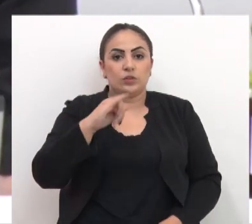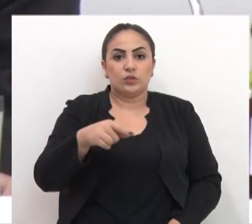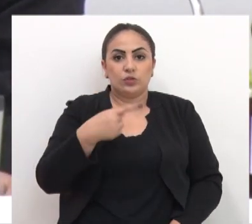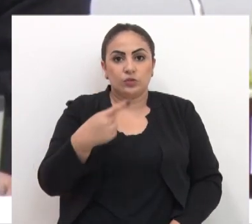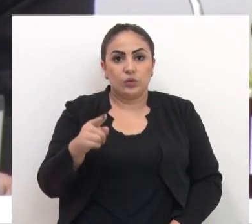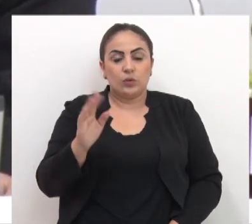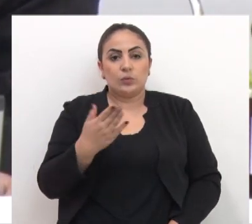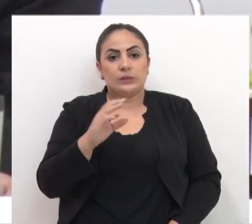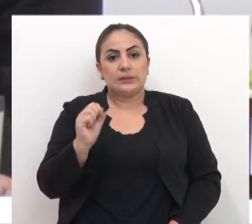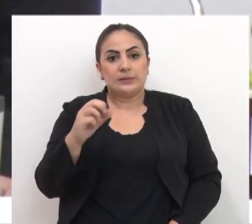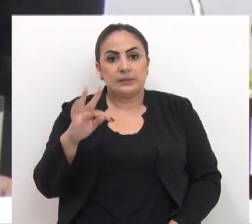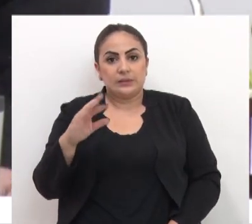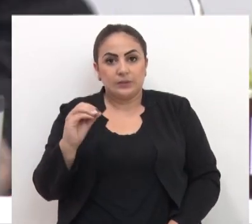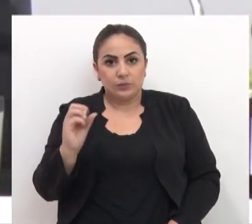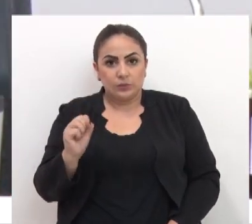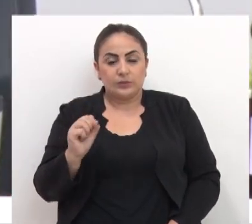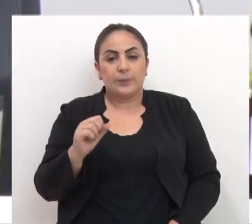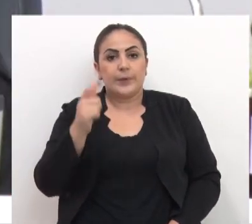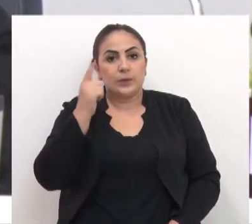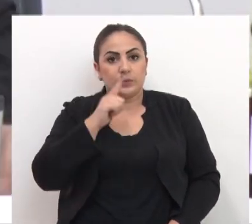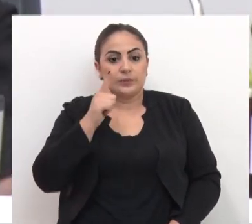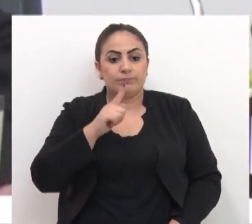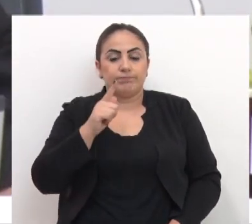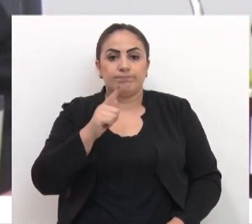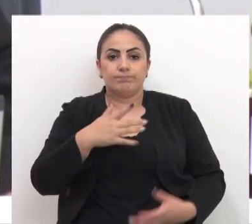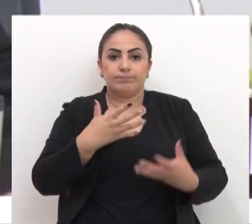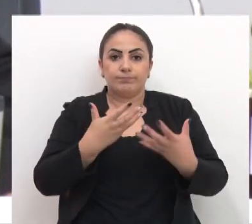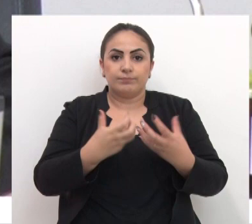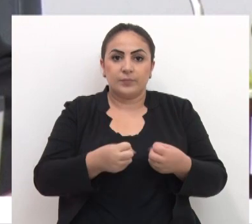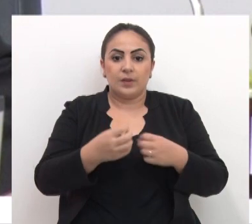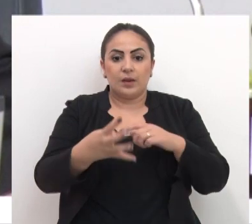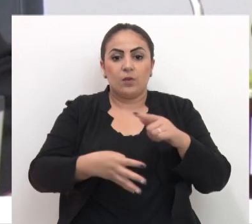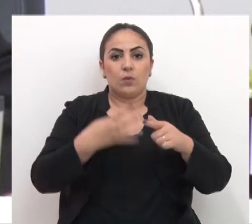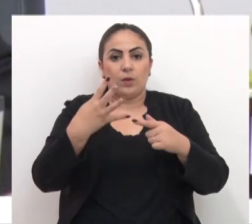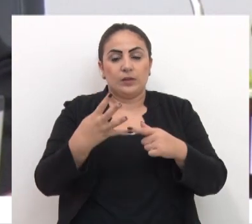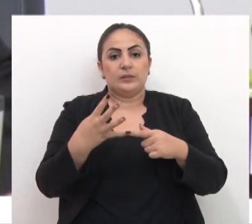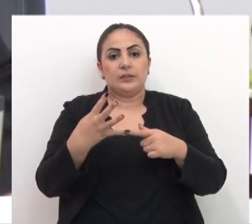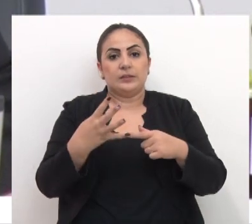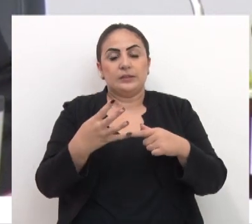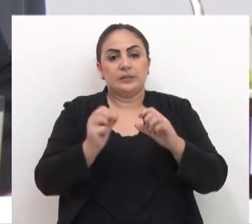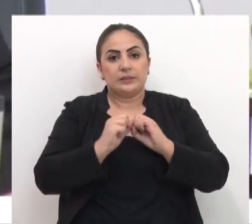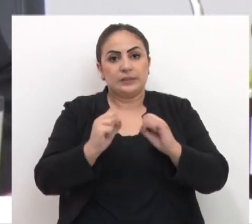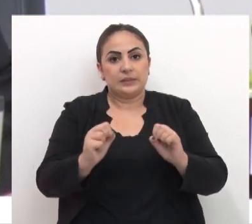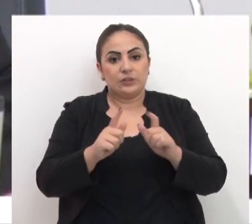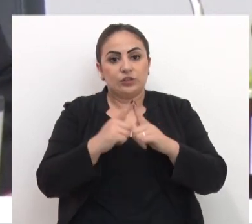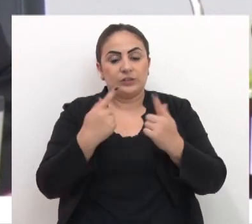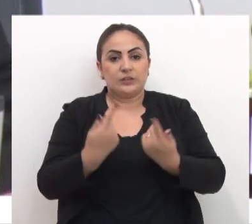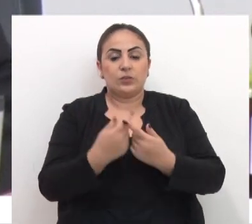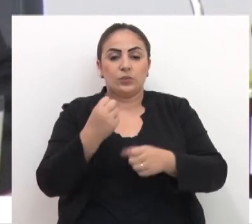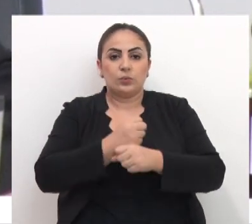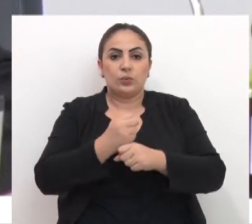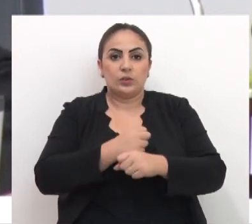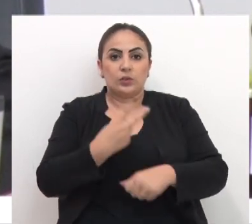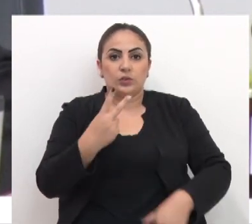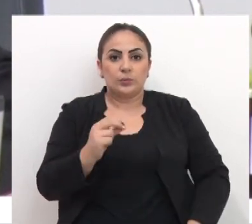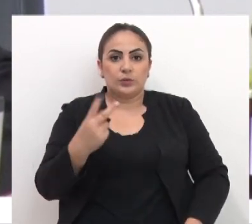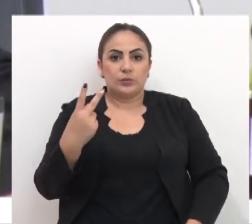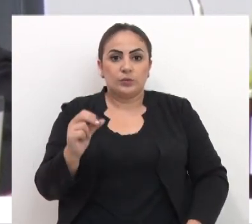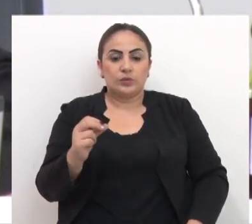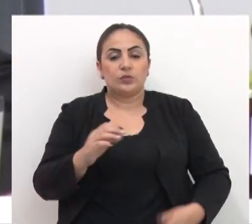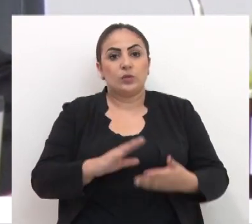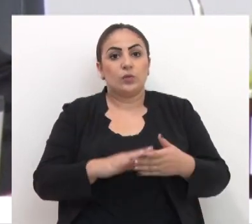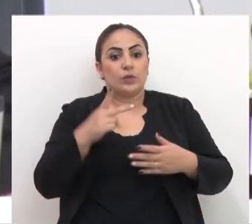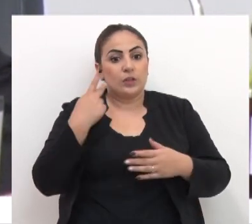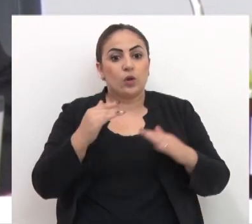dos Santos para assumir a quarta secretaria da gestão do ano de 2020. Os vereadores que